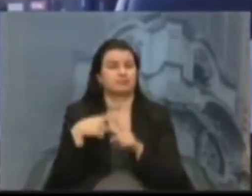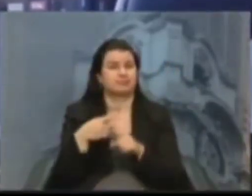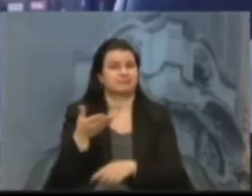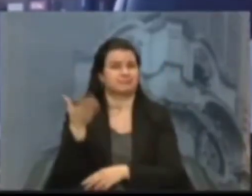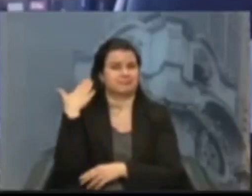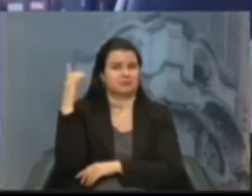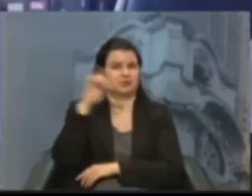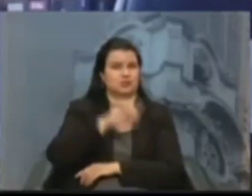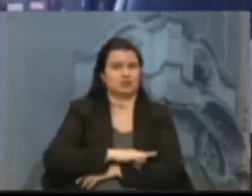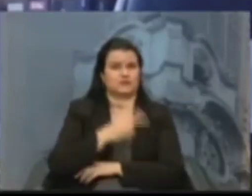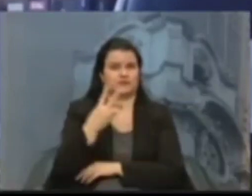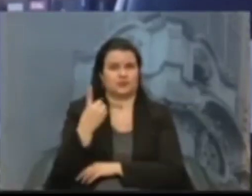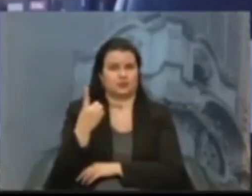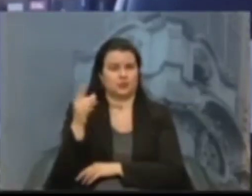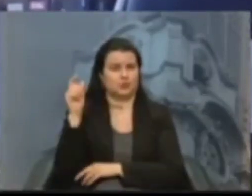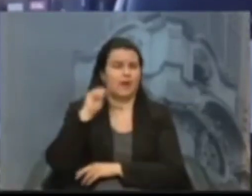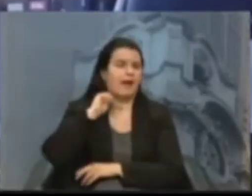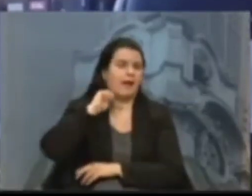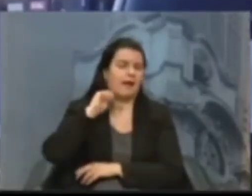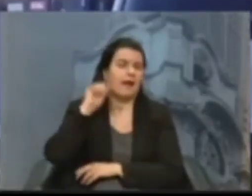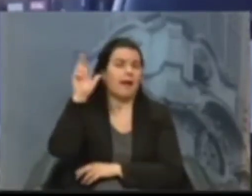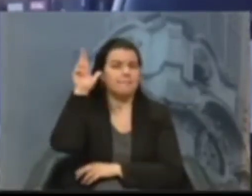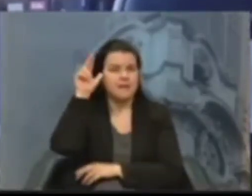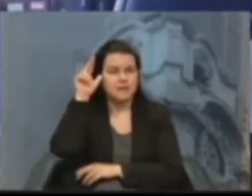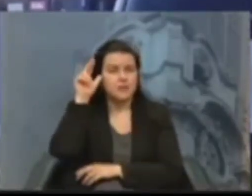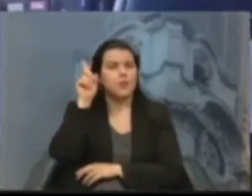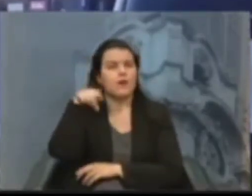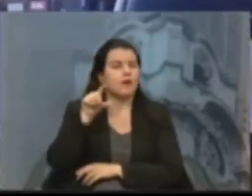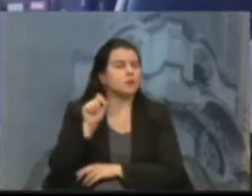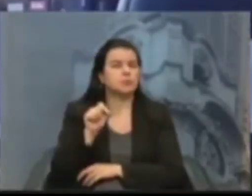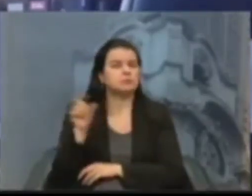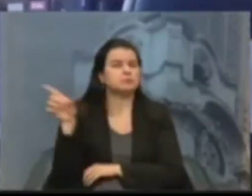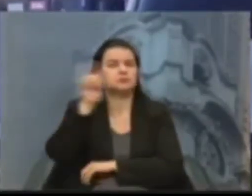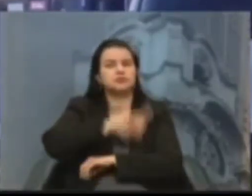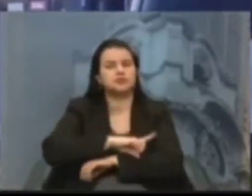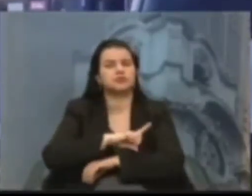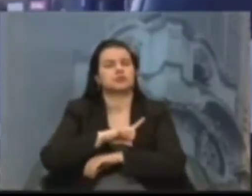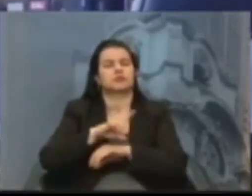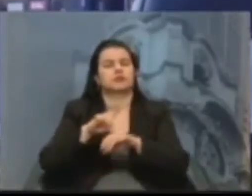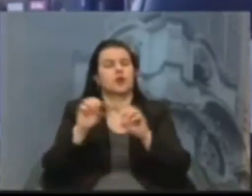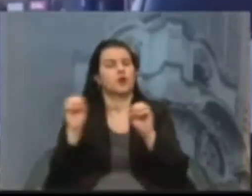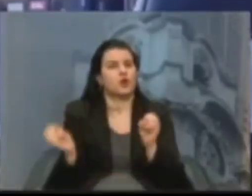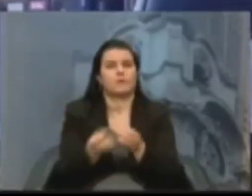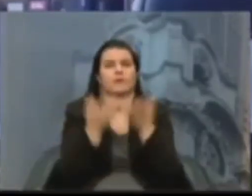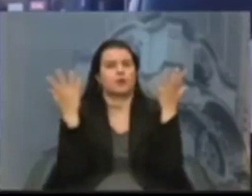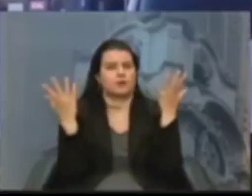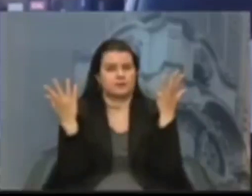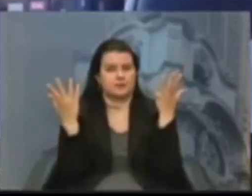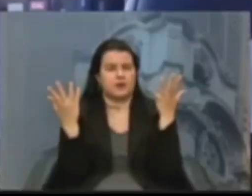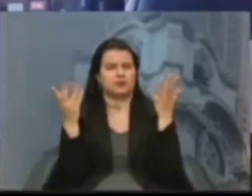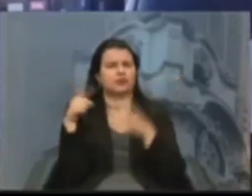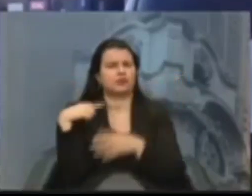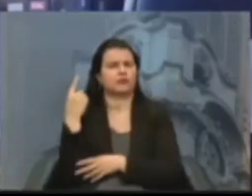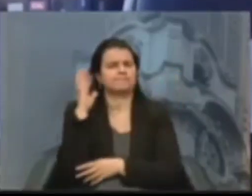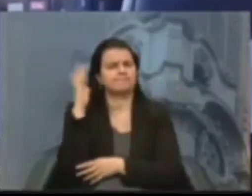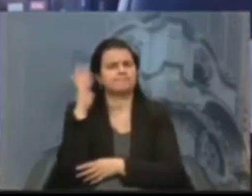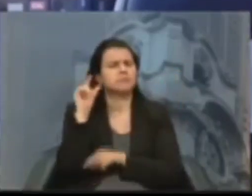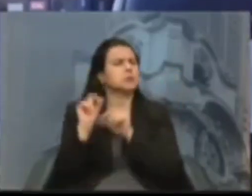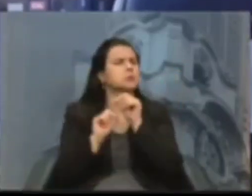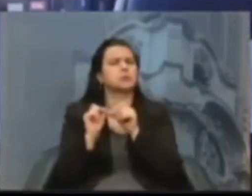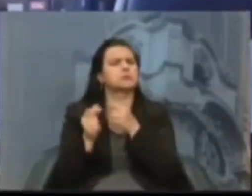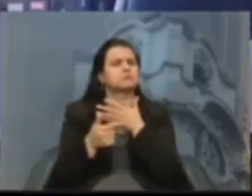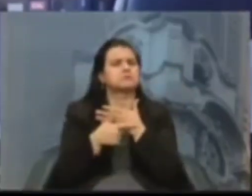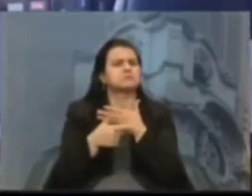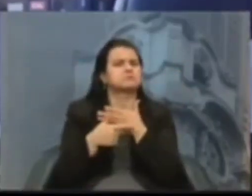abril, que remete a essa data comemorativa e que a gente reflita sobre a função